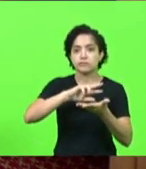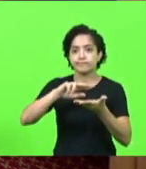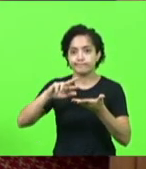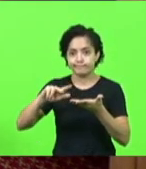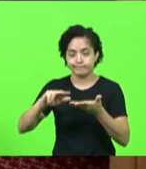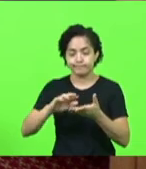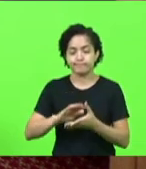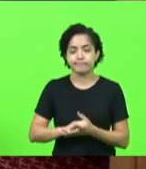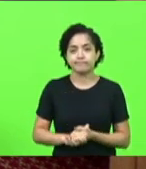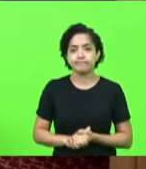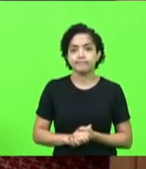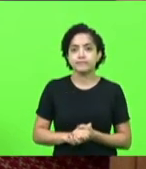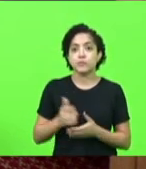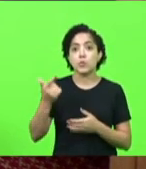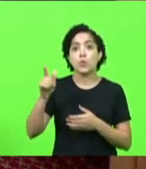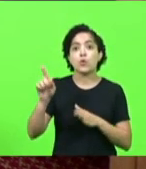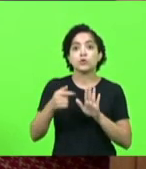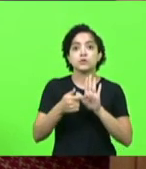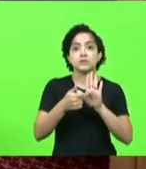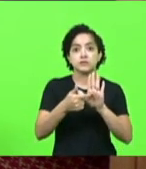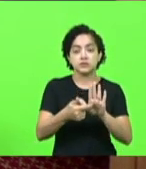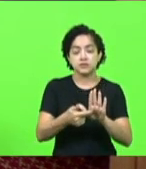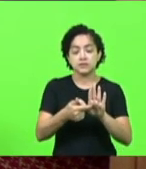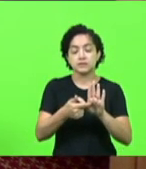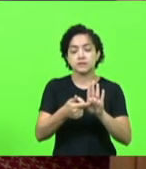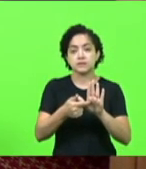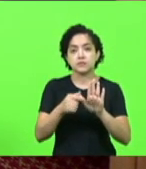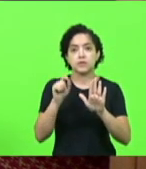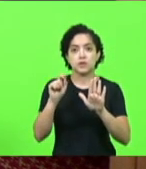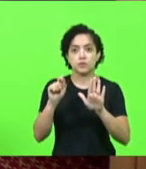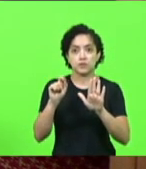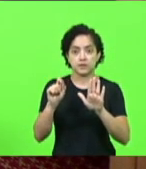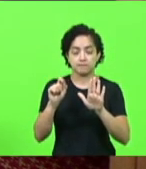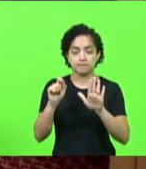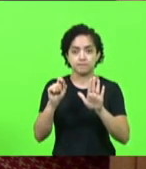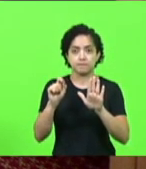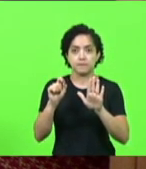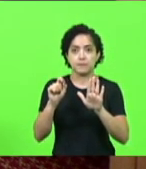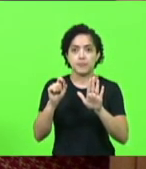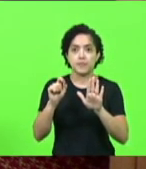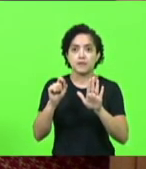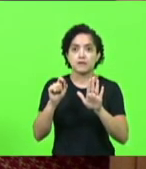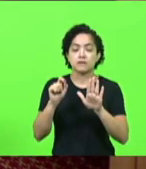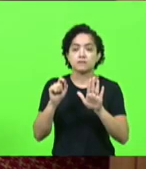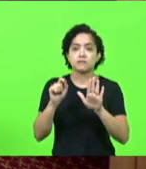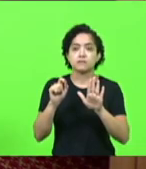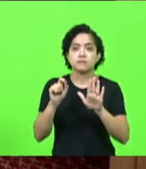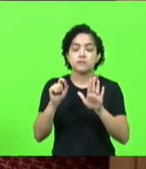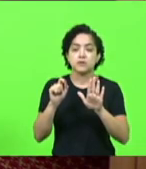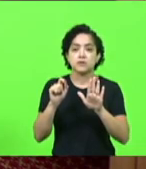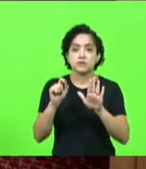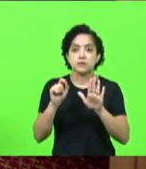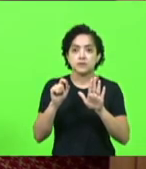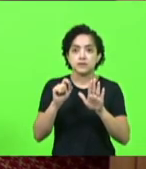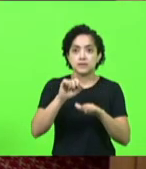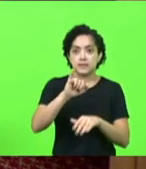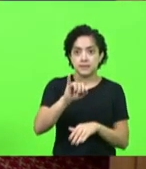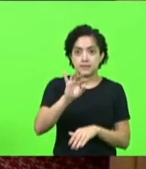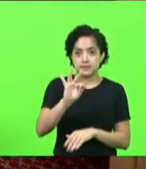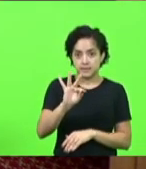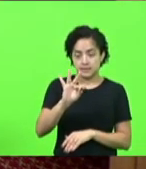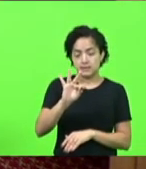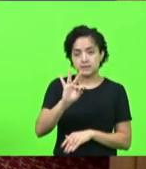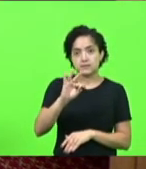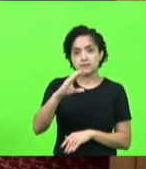a outra indicação senhor presidente trata-se do ITCMD